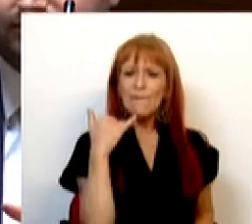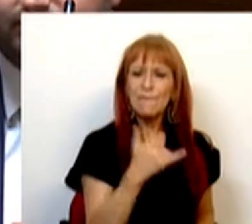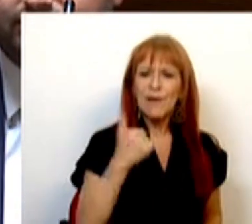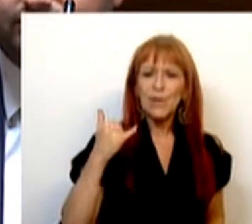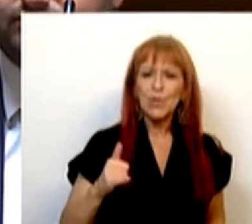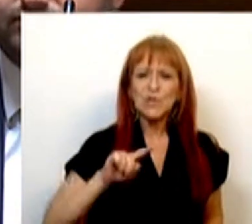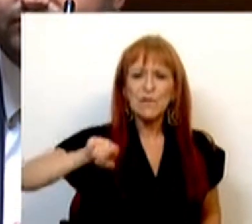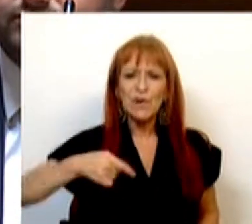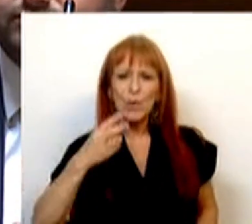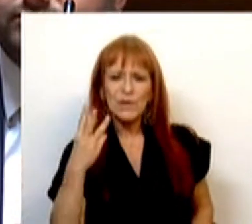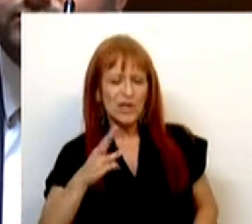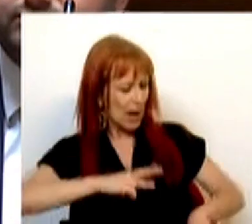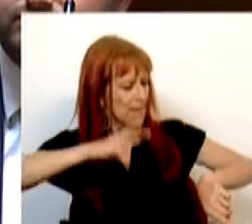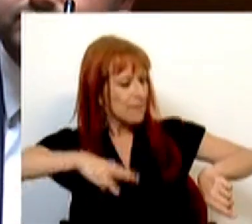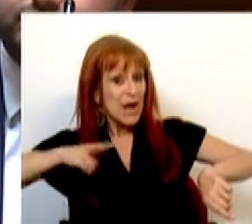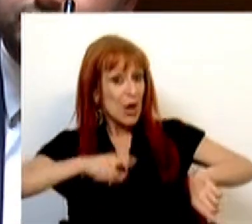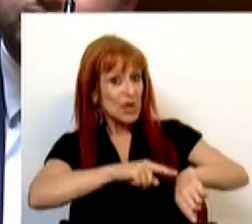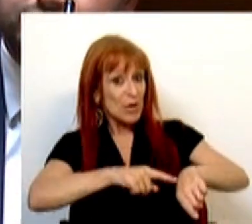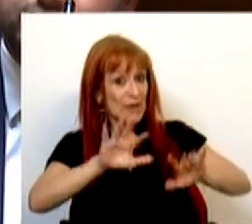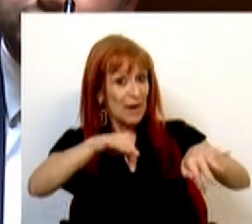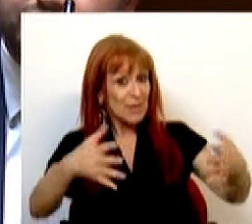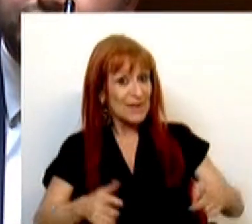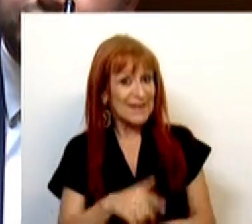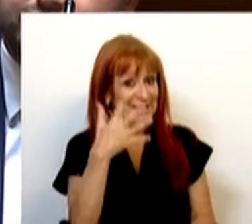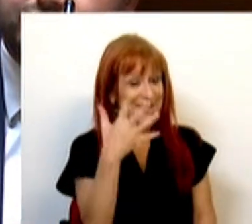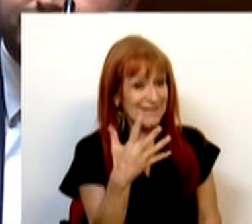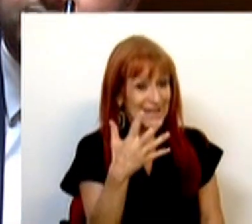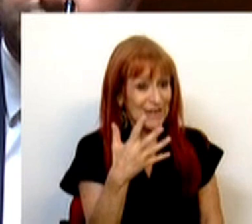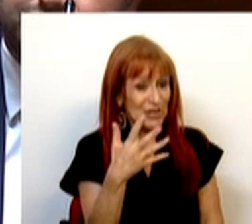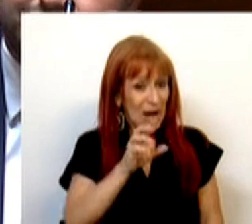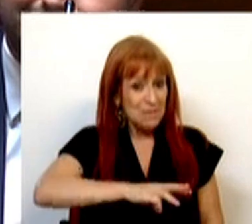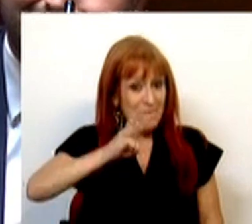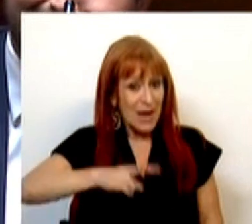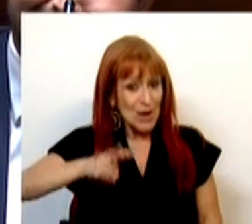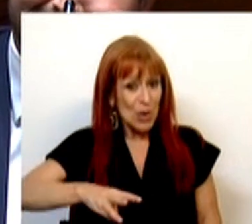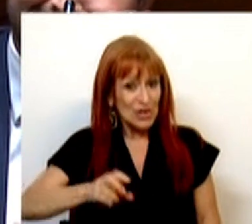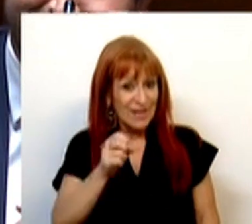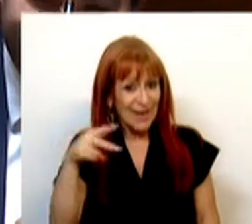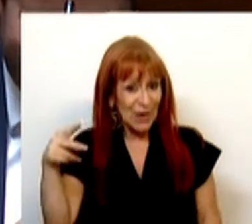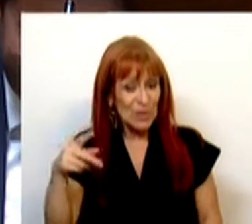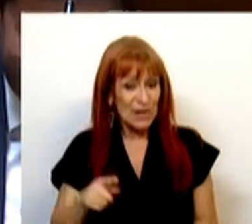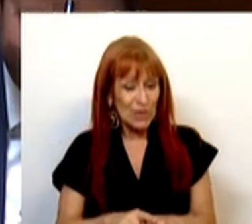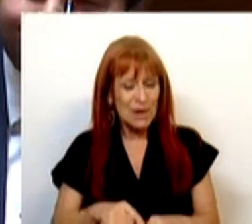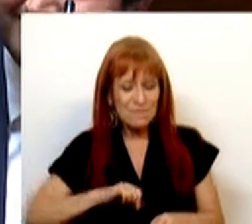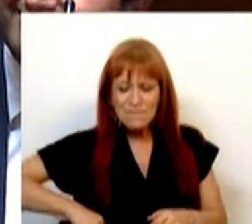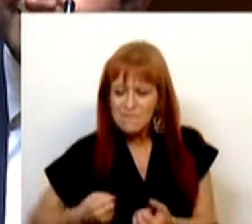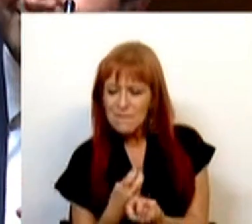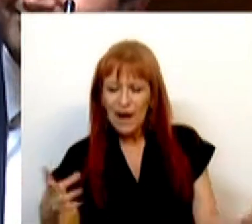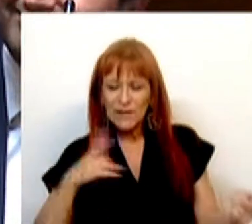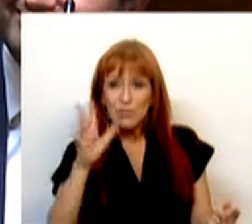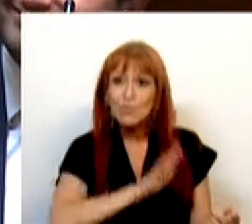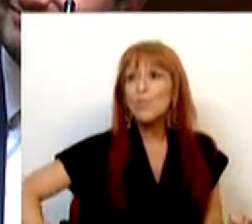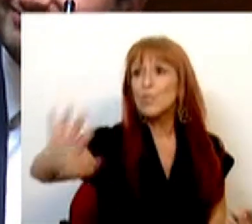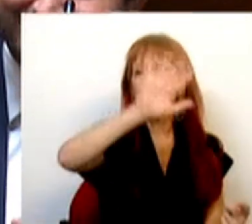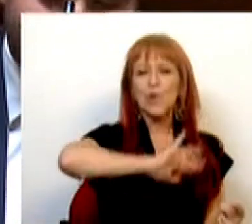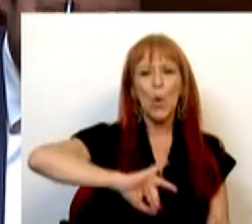,3 milhões de euros. 5 milhões de euros para as matas nacionais